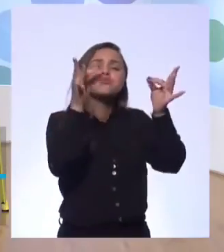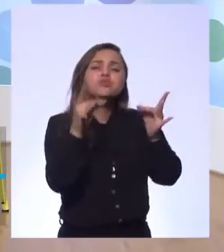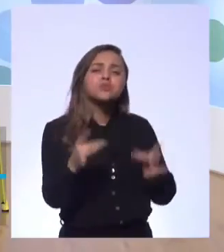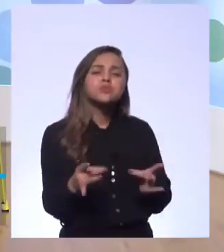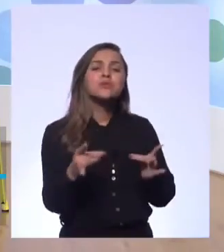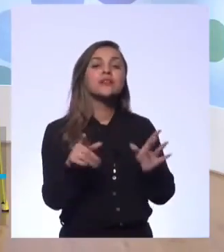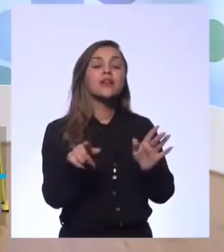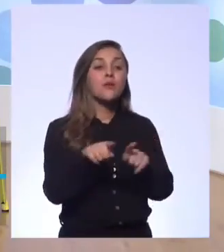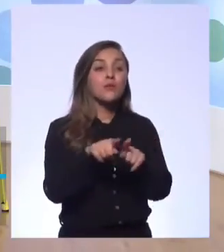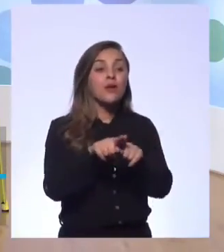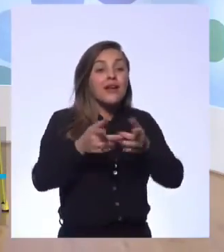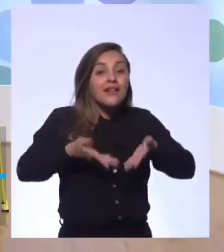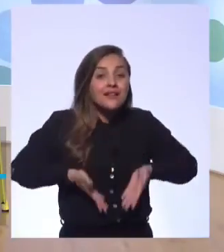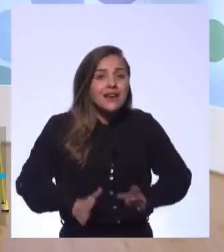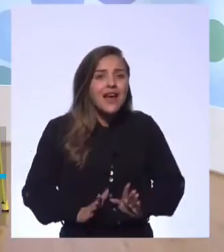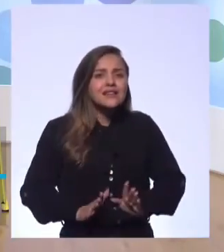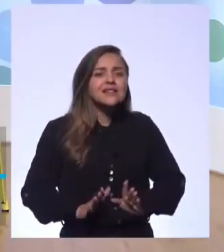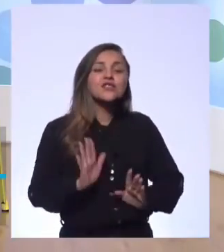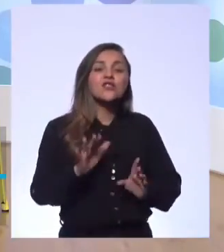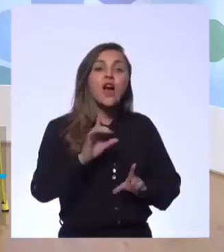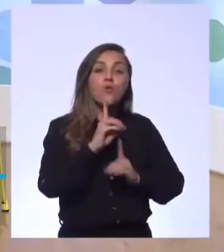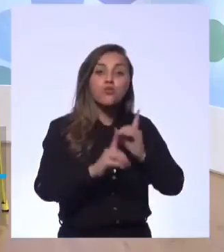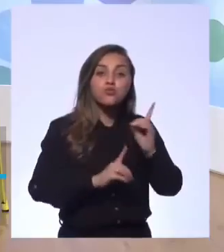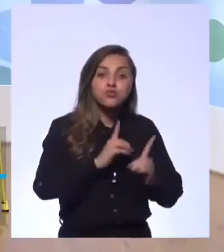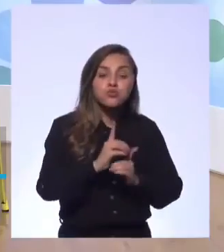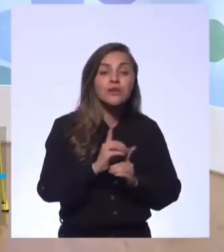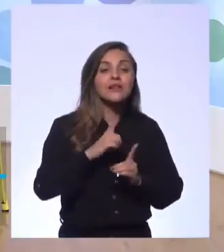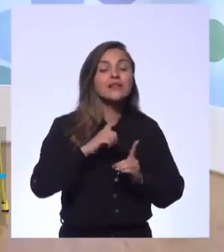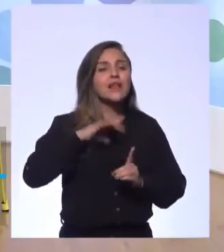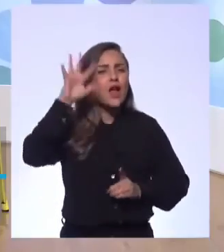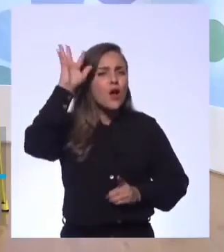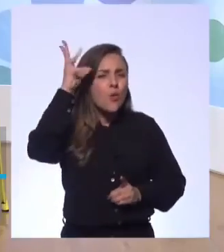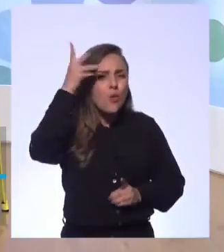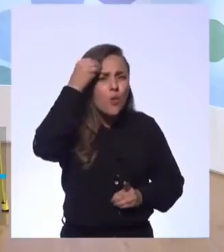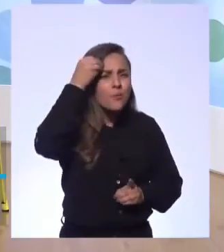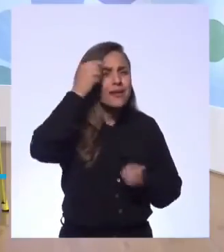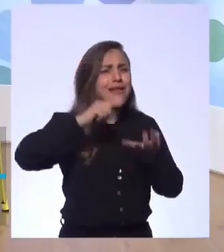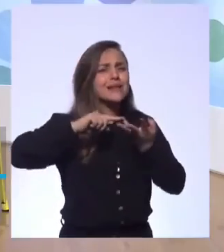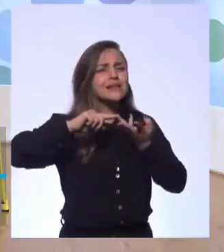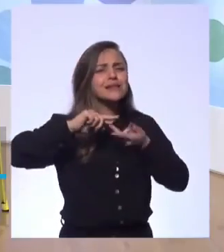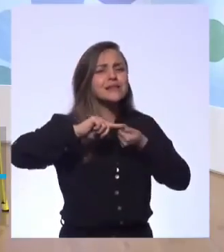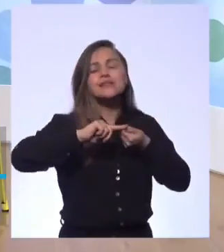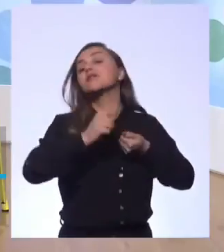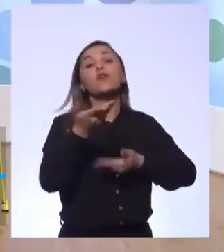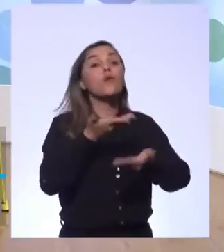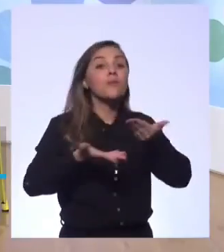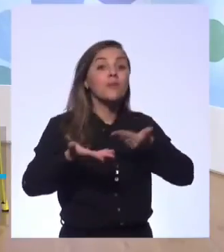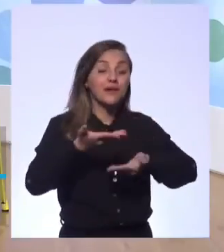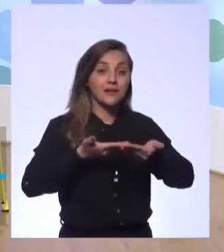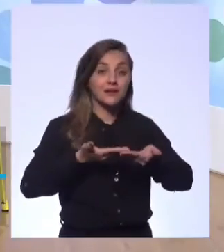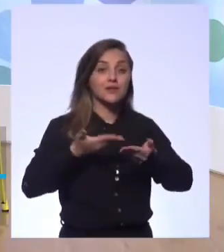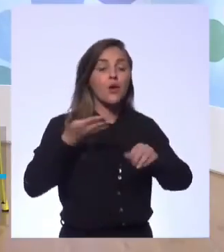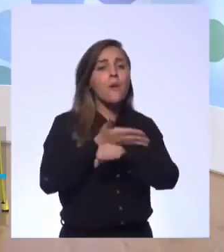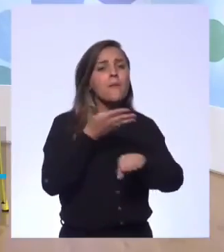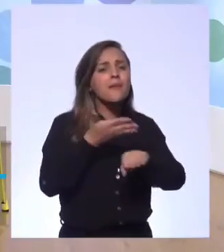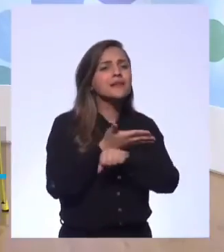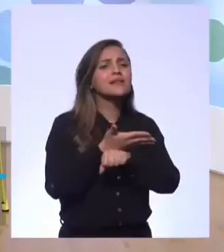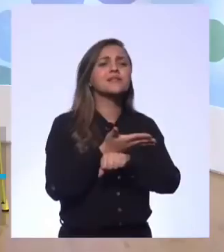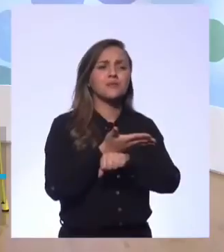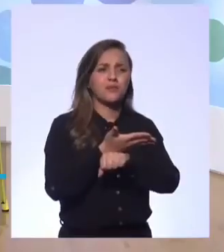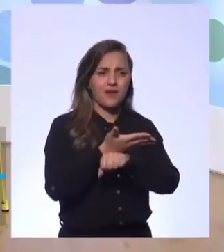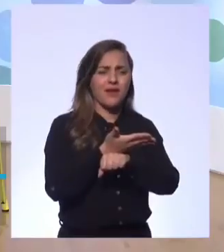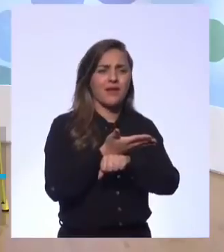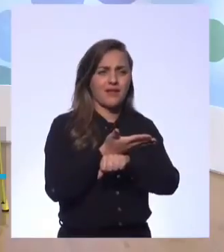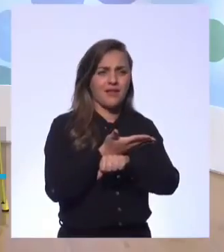Ela já nasce totalmente digital, tem uma série de competências, ela consegue interagir mais do que ter essa coisa participativa, ela